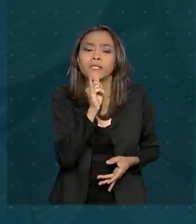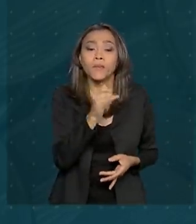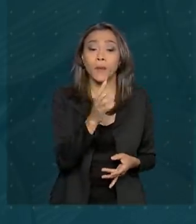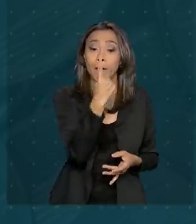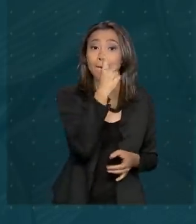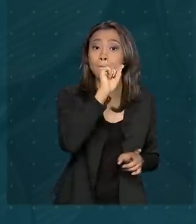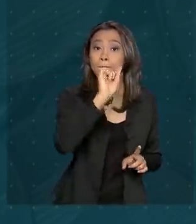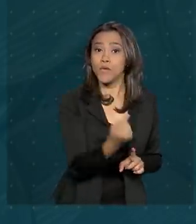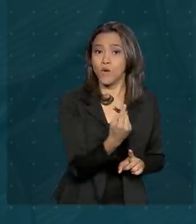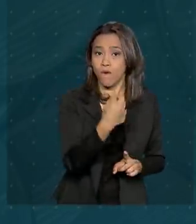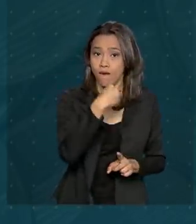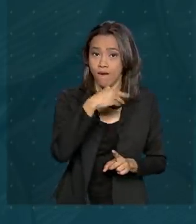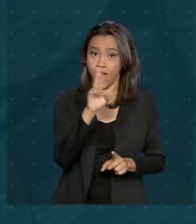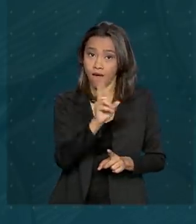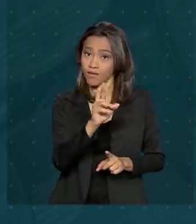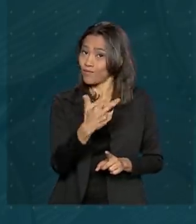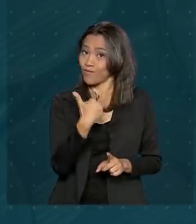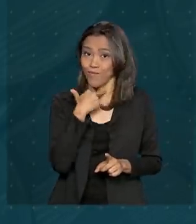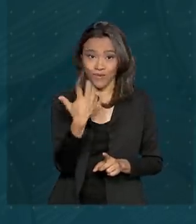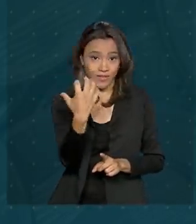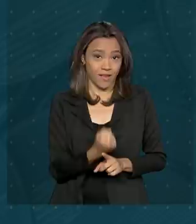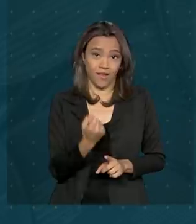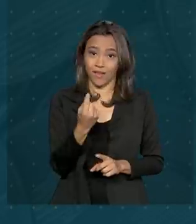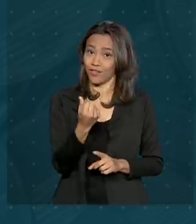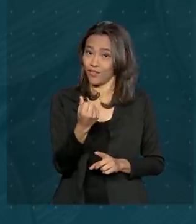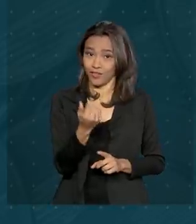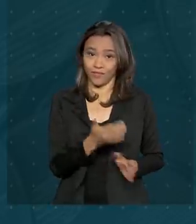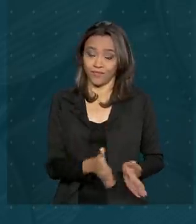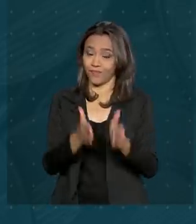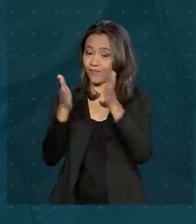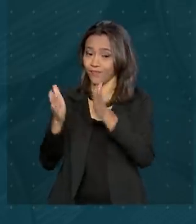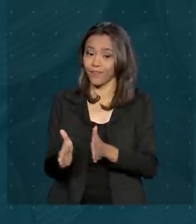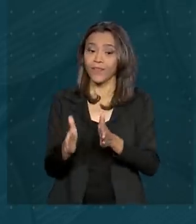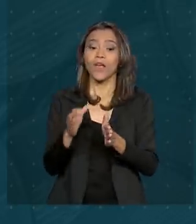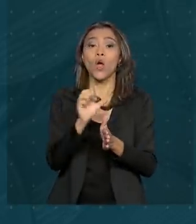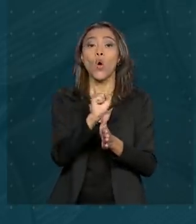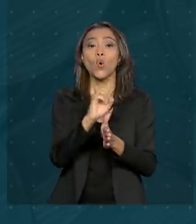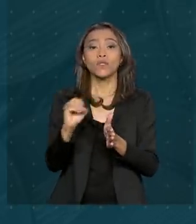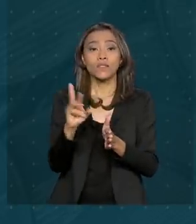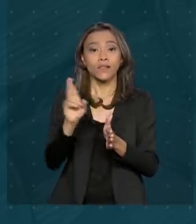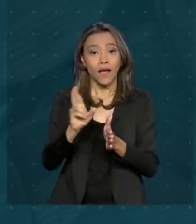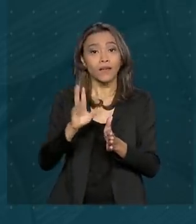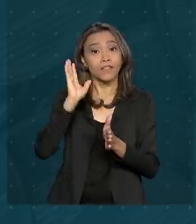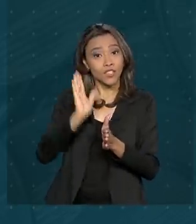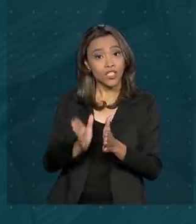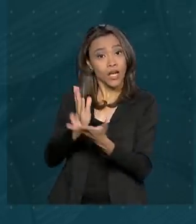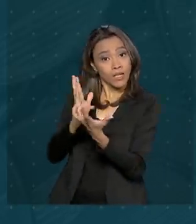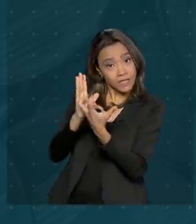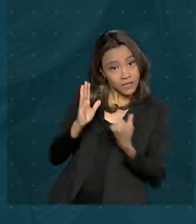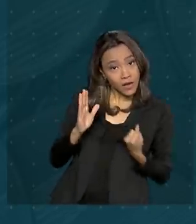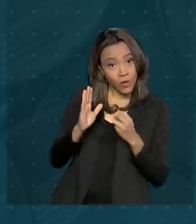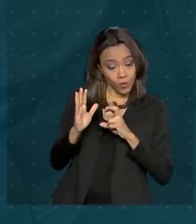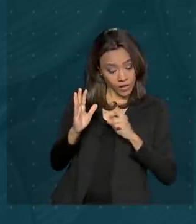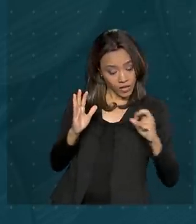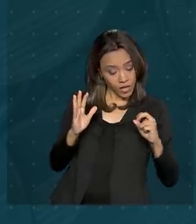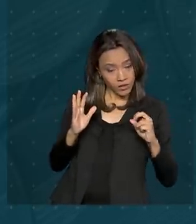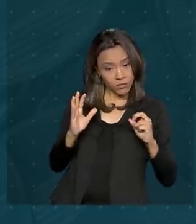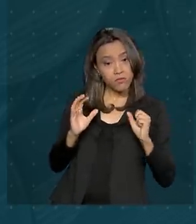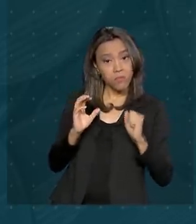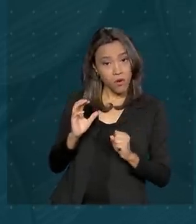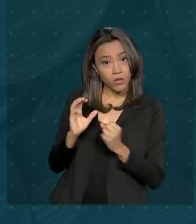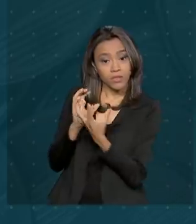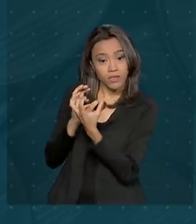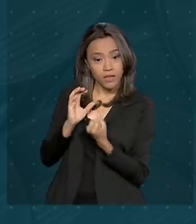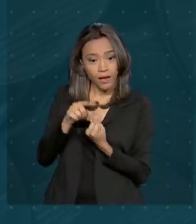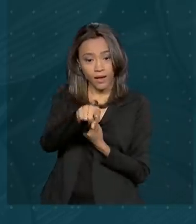,00 poderá sacar mais nada. E quem tinha R 800,00 e já sacou os R$,00 pode agora